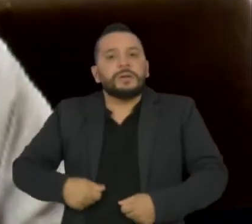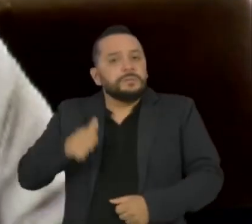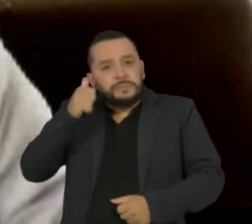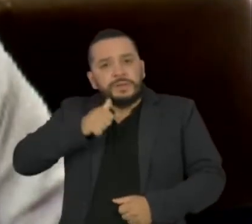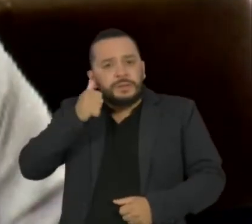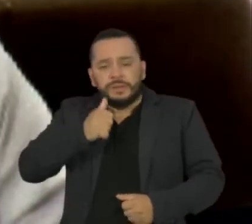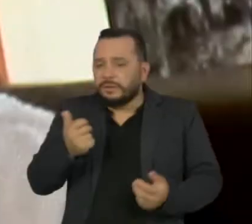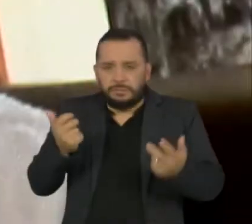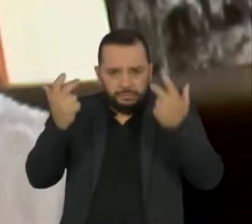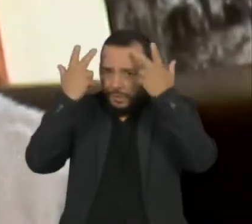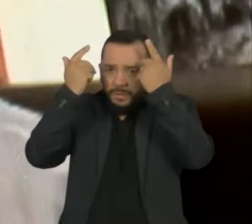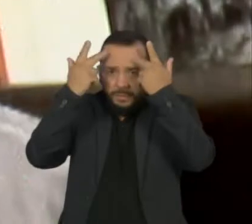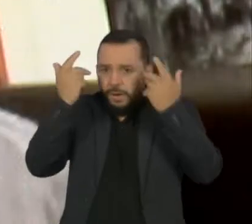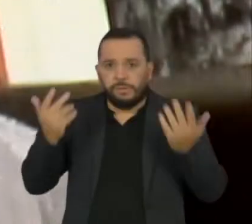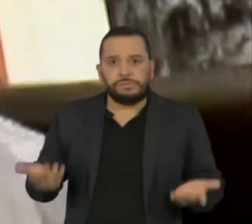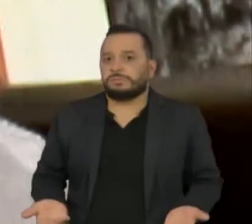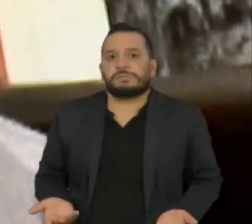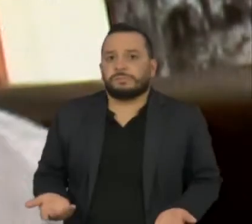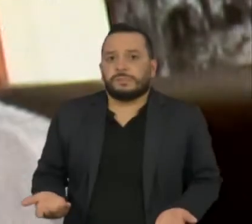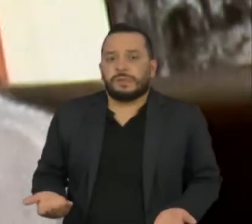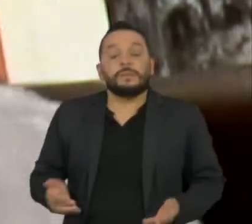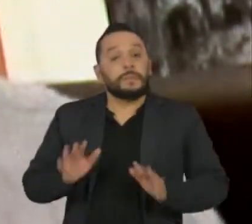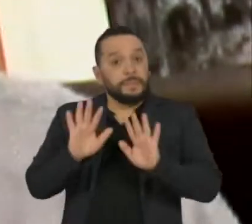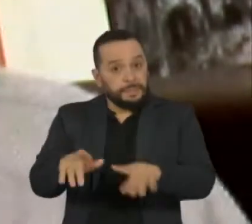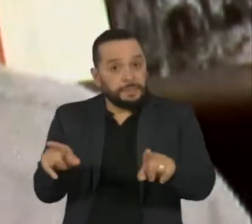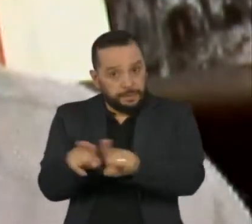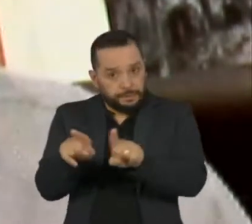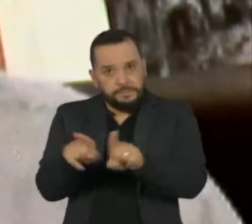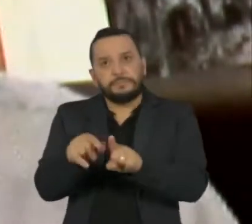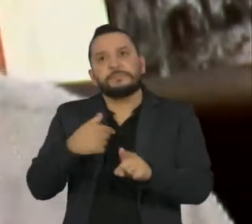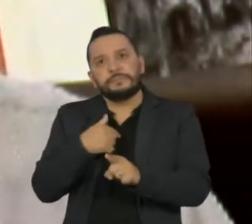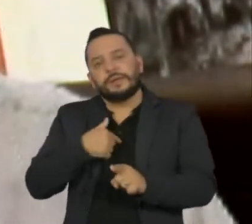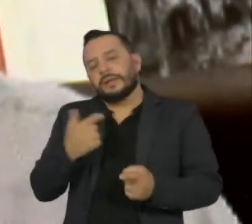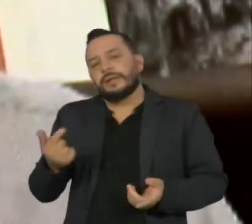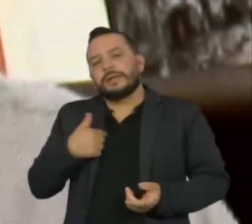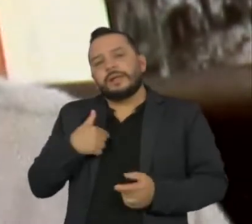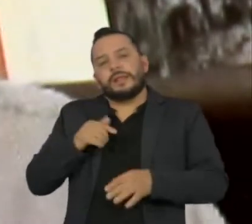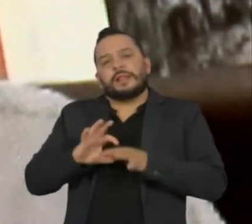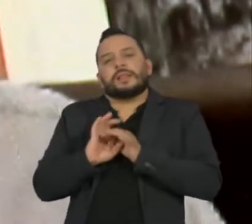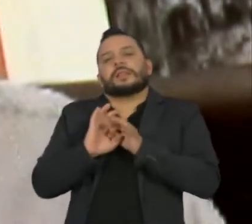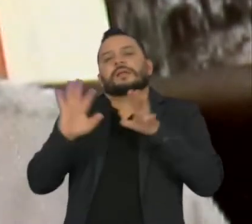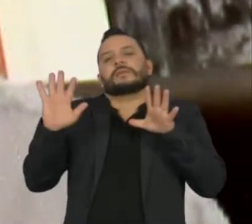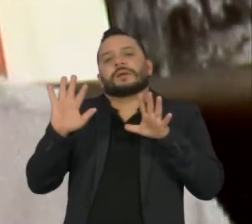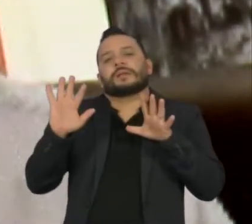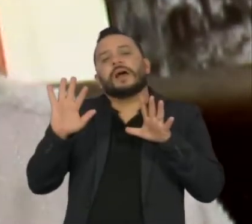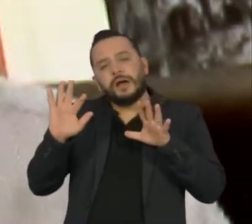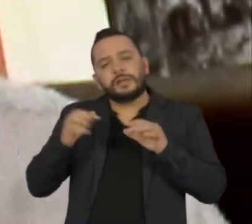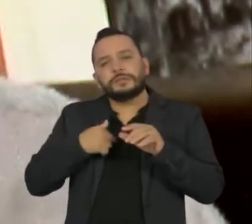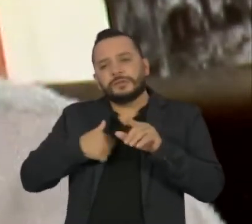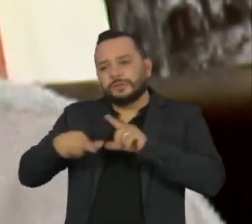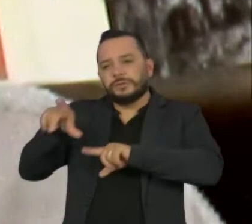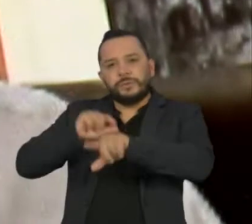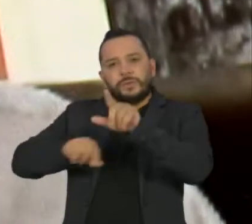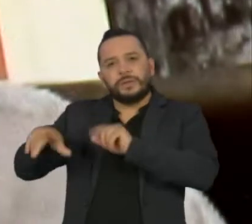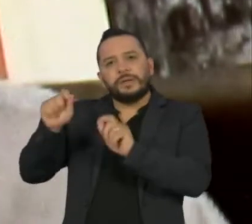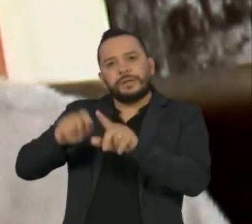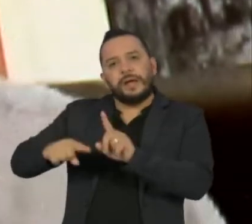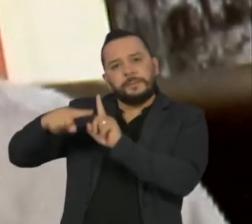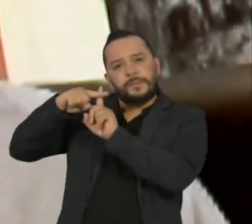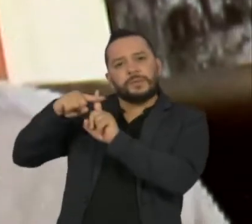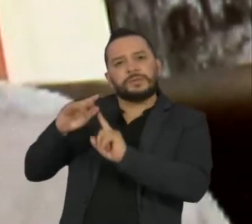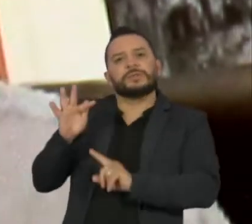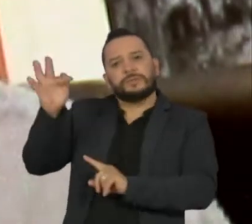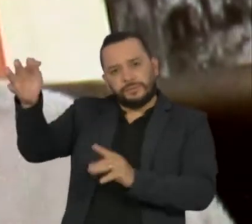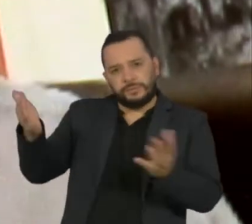significado nenhum. Nesta fase de descobertas, a liberdade de escolha pode trazer repercussões positivas no futuro,